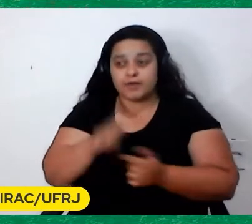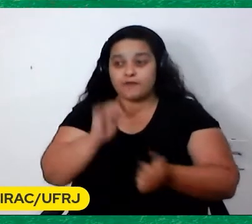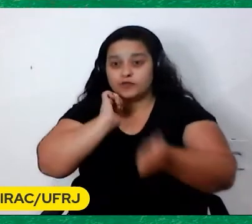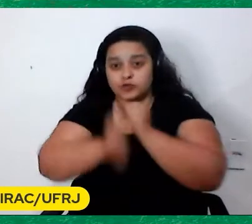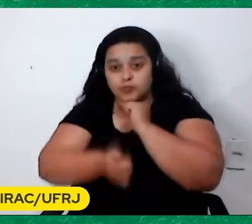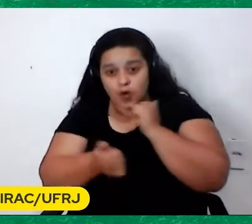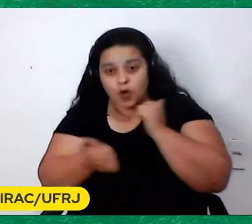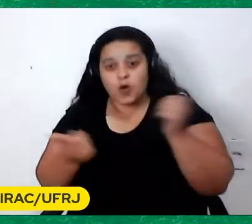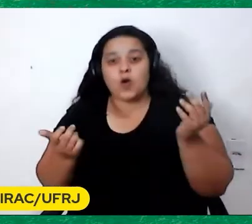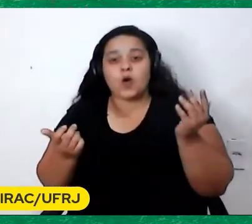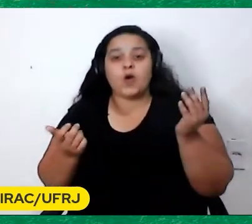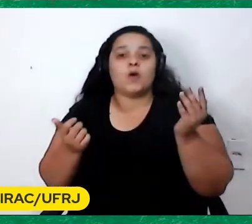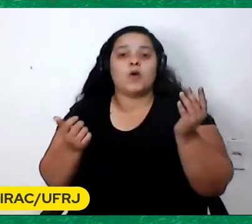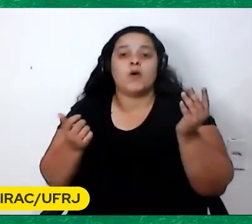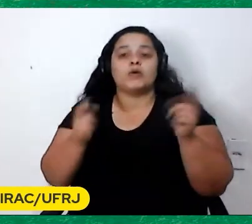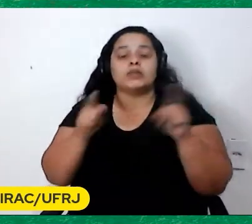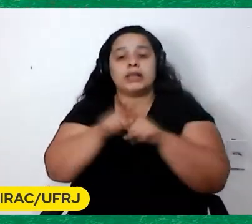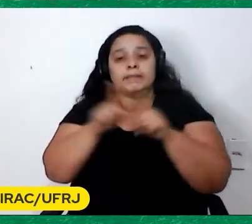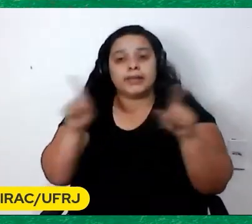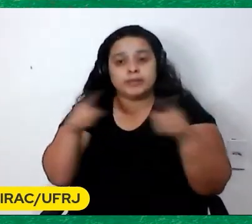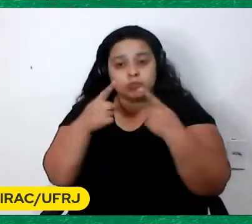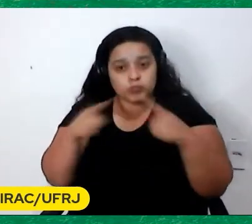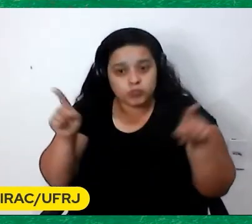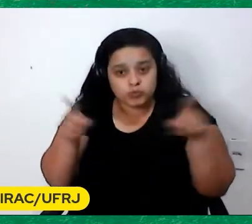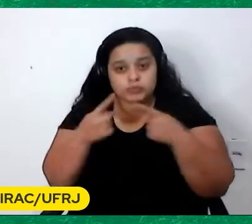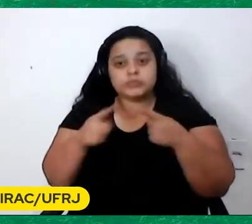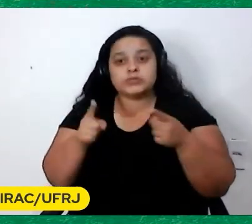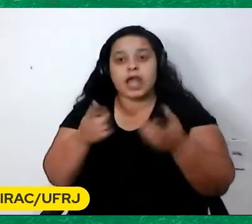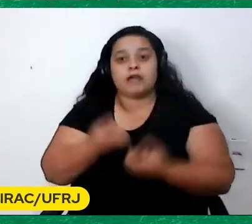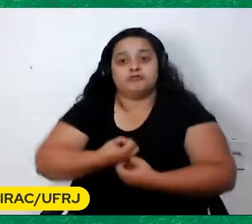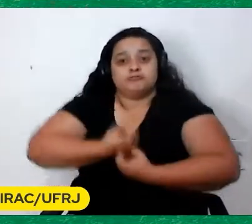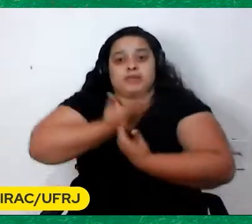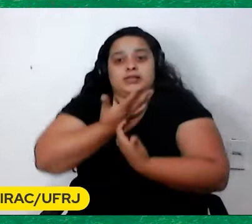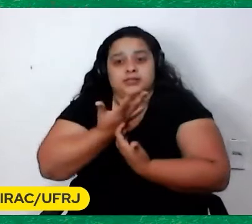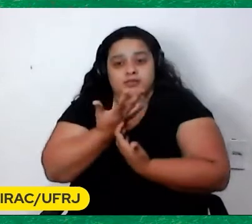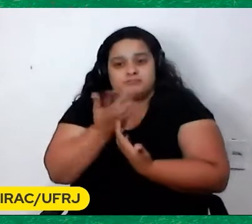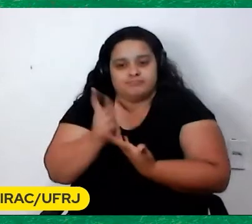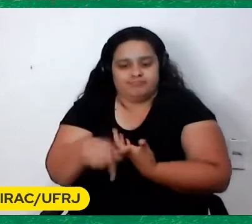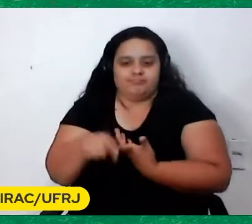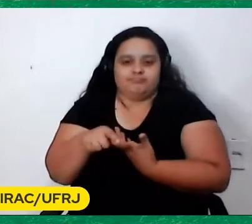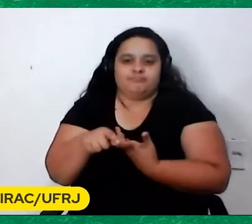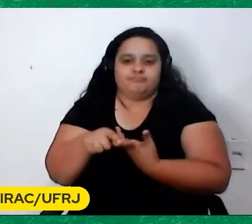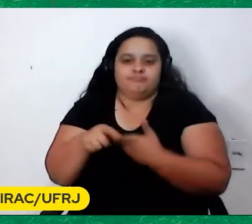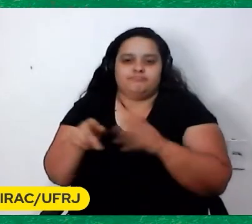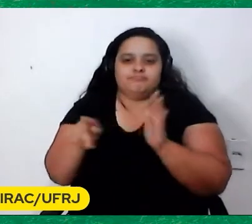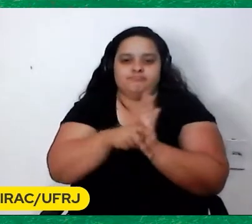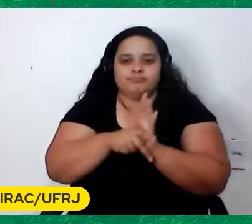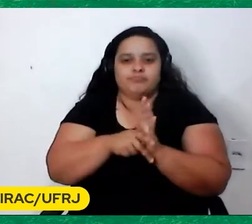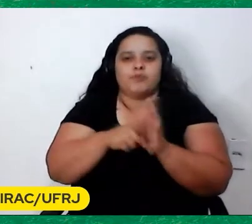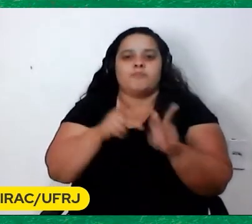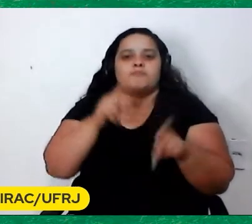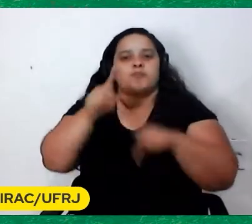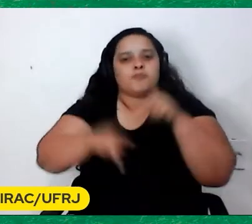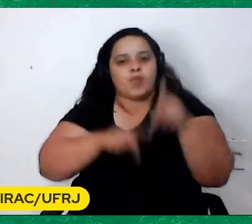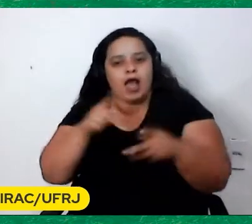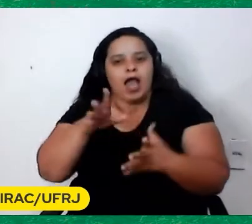E a música Como expressões Populares Como expressões Da alma popular